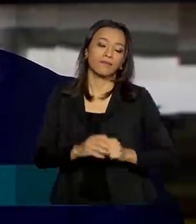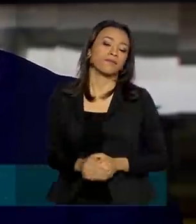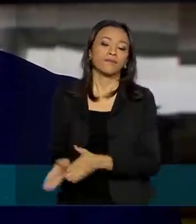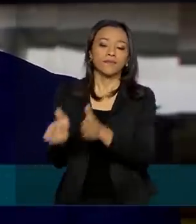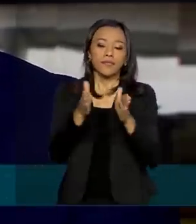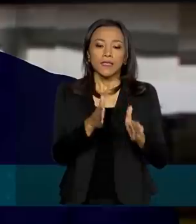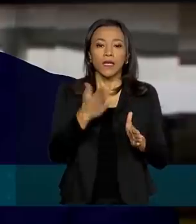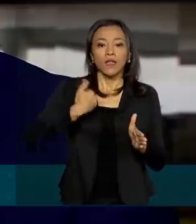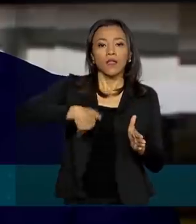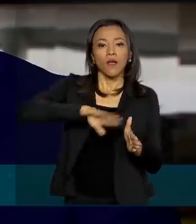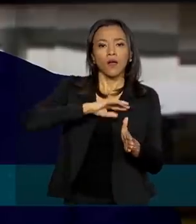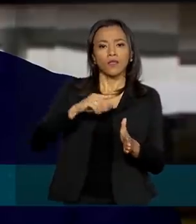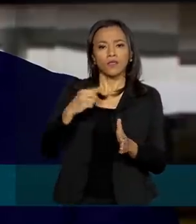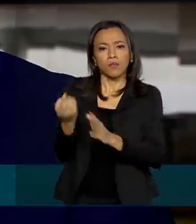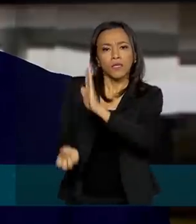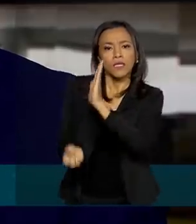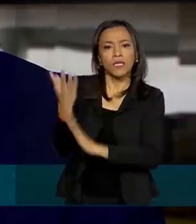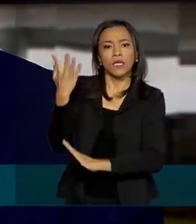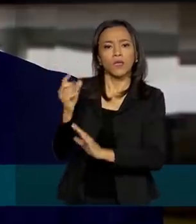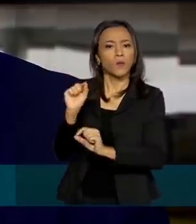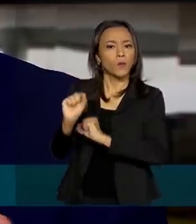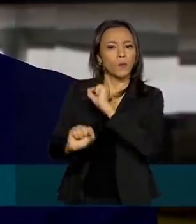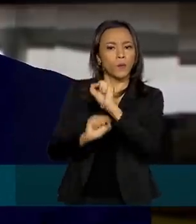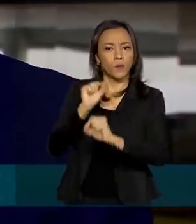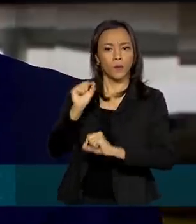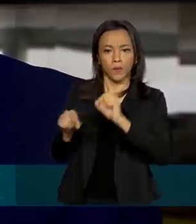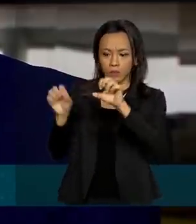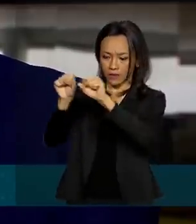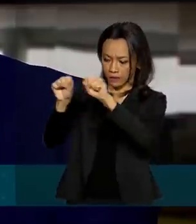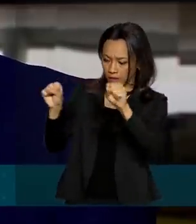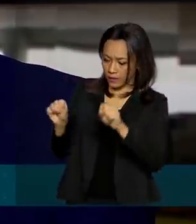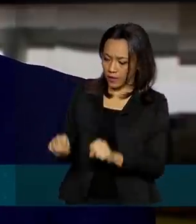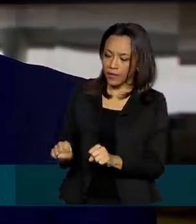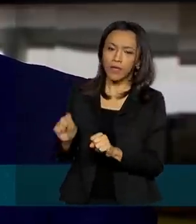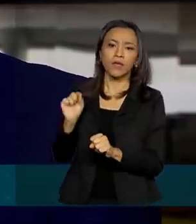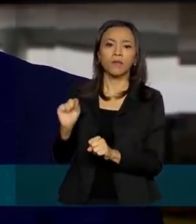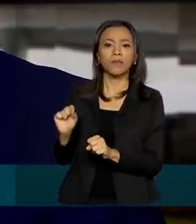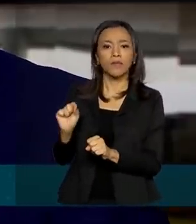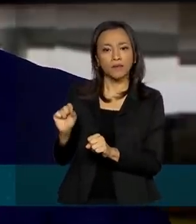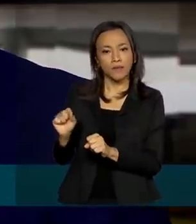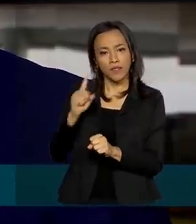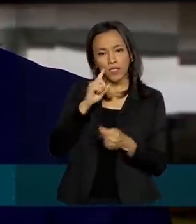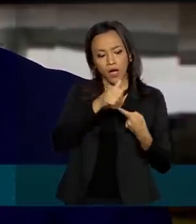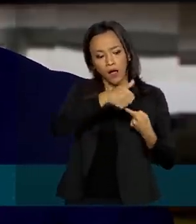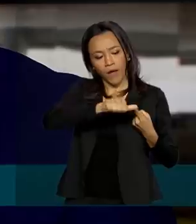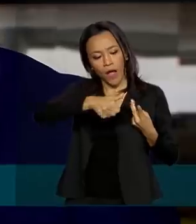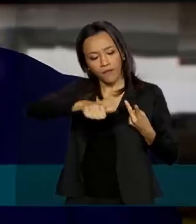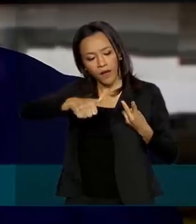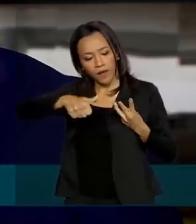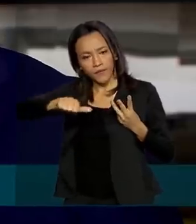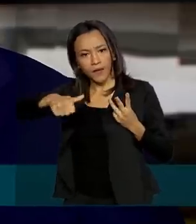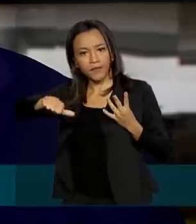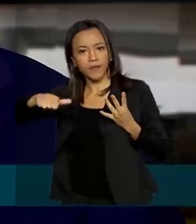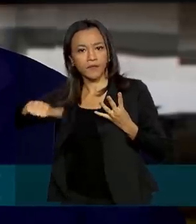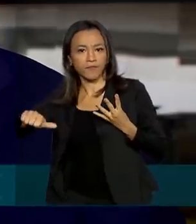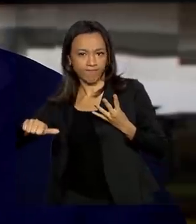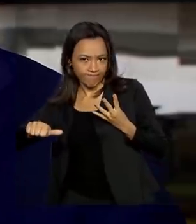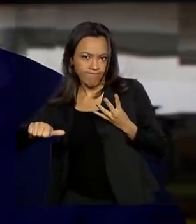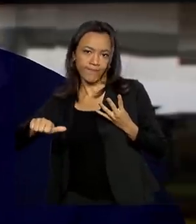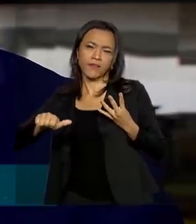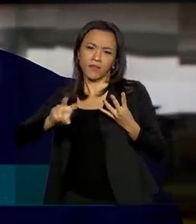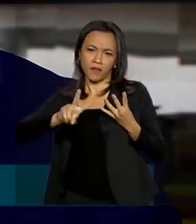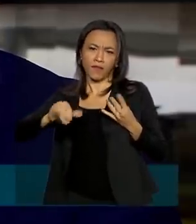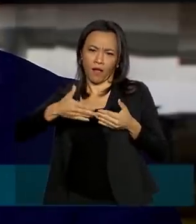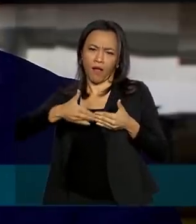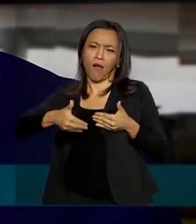um sistema, uma trilha de contestação que deverá estar já